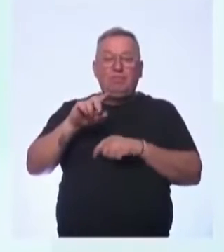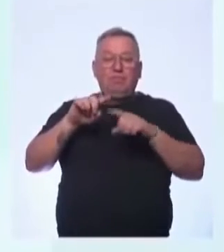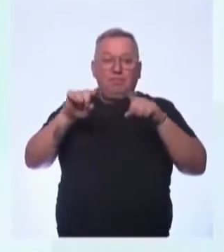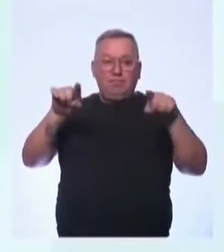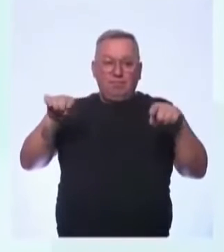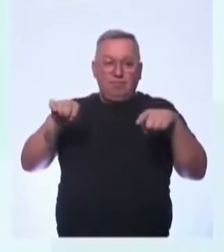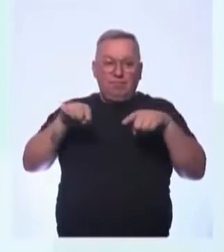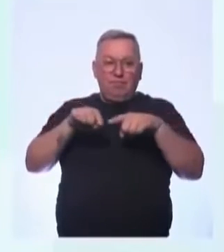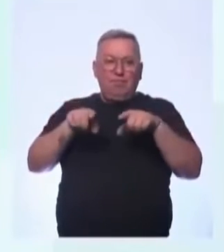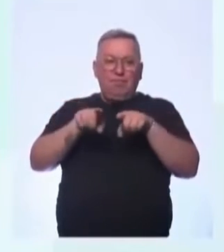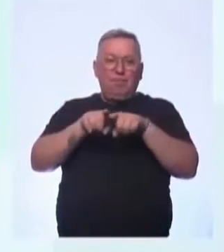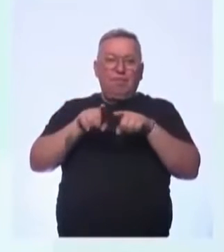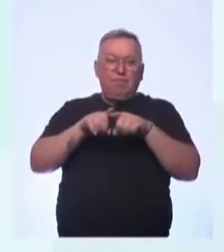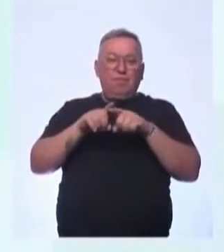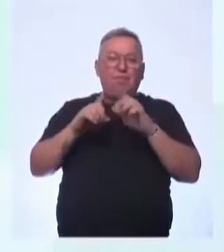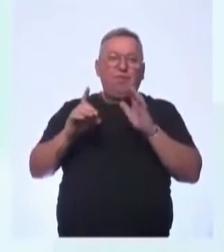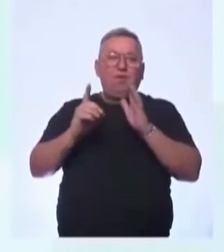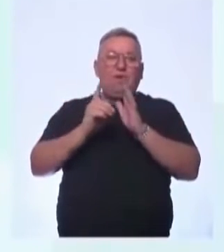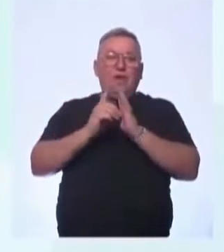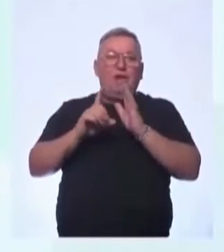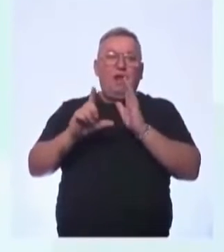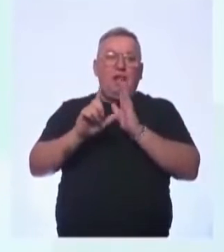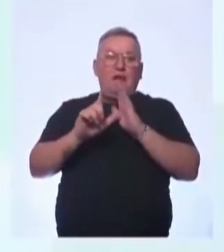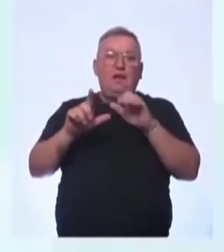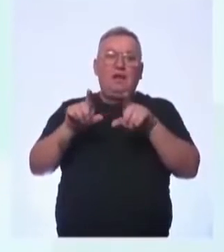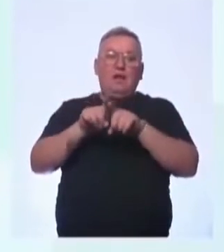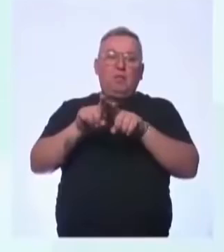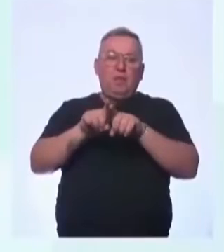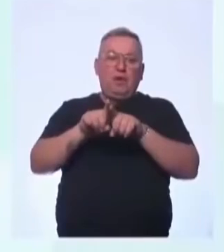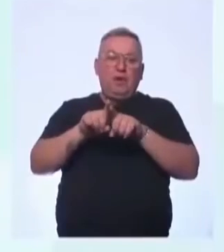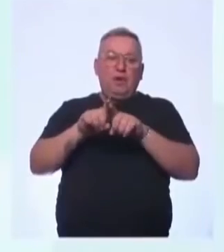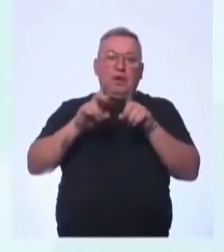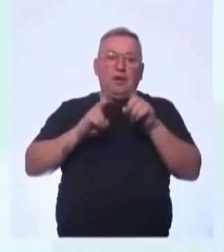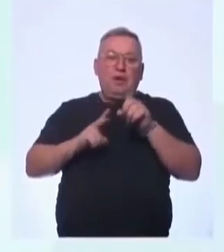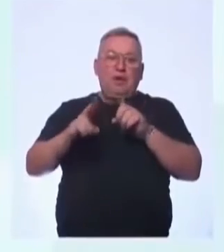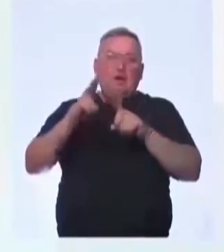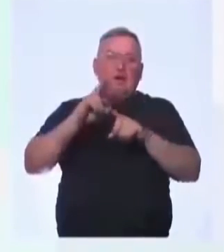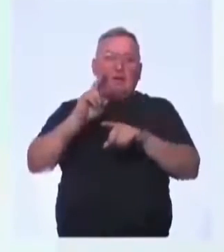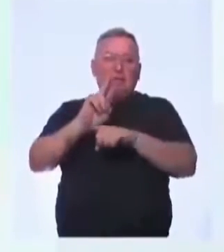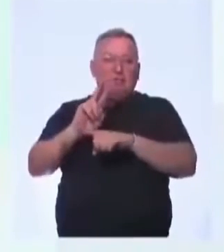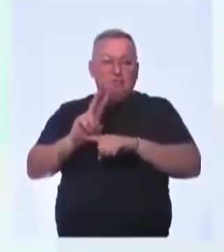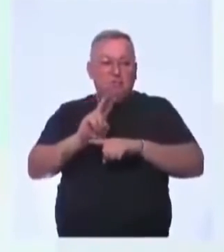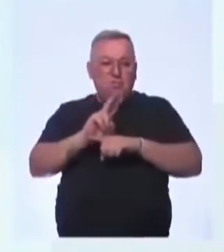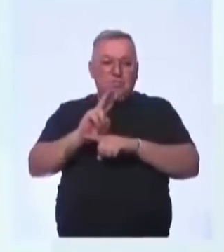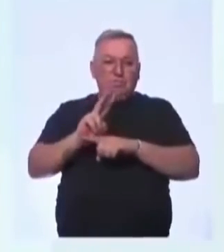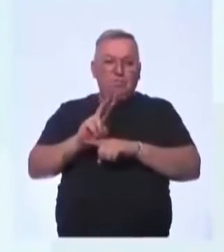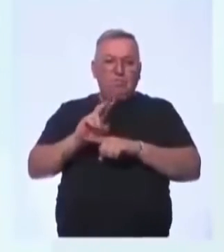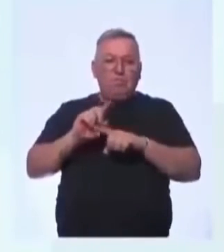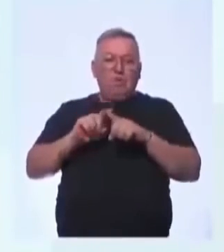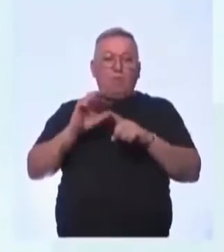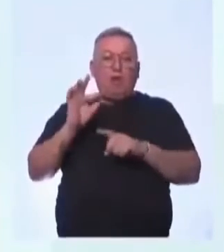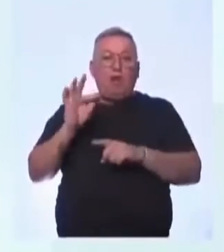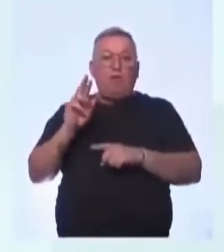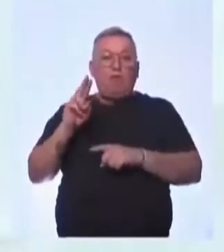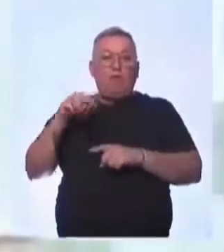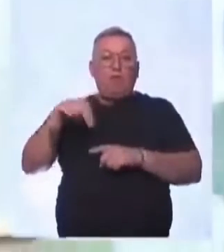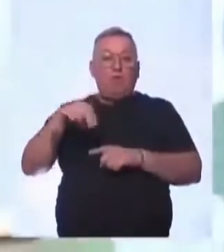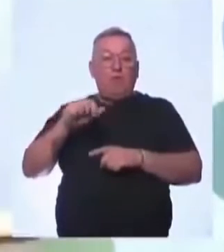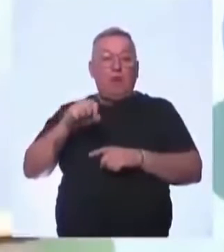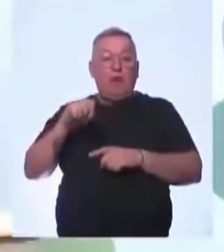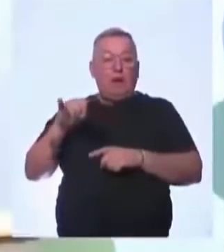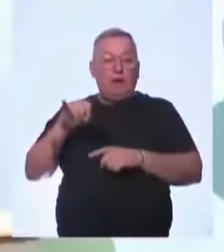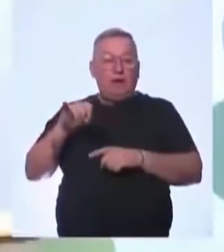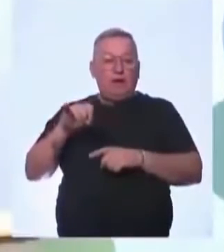através de decretos. E, logicamente, sempre fiscalizado pela FUNAI, que é a Fundação